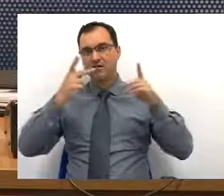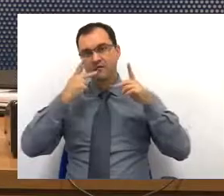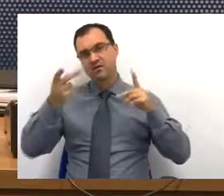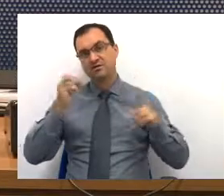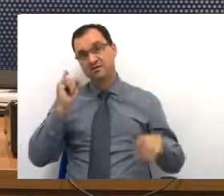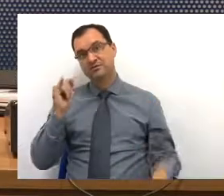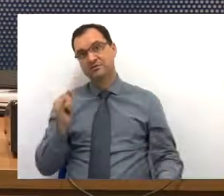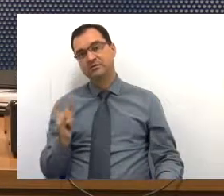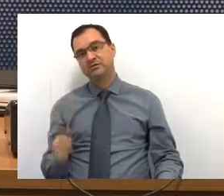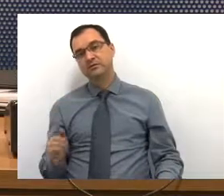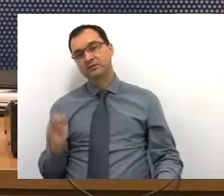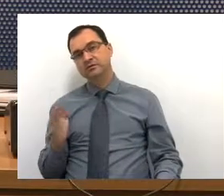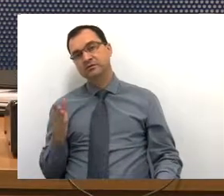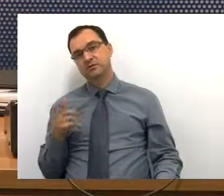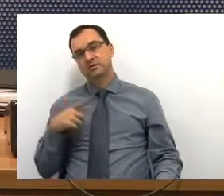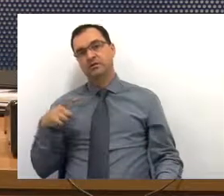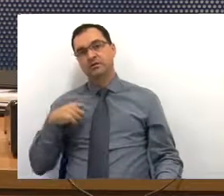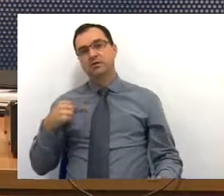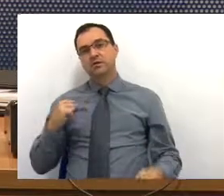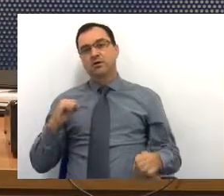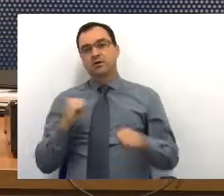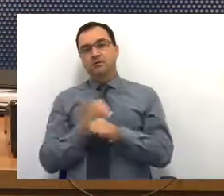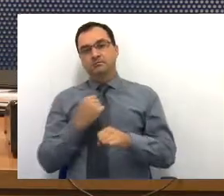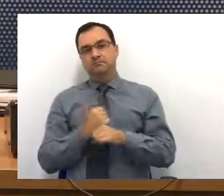Estamos com uma obra